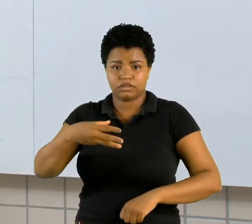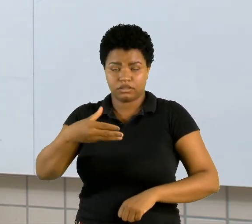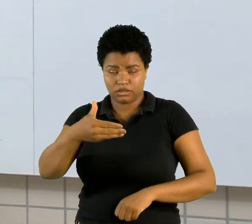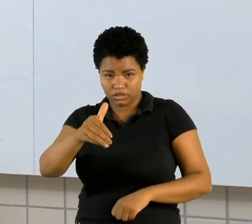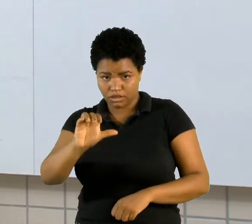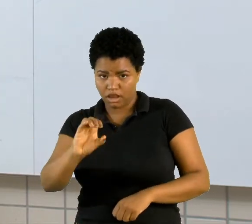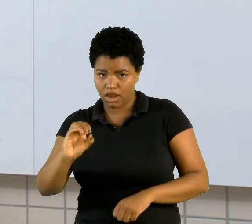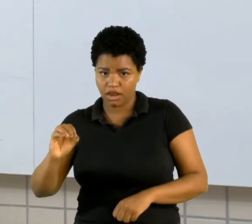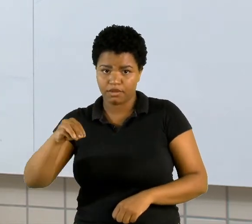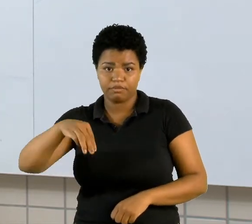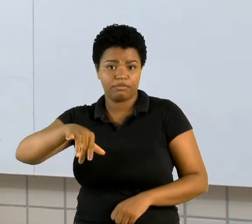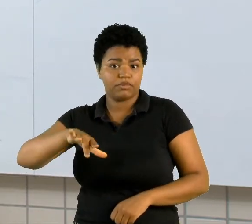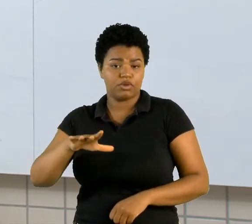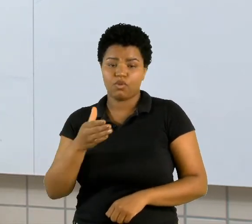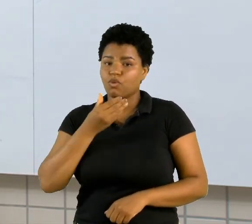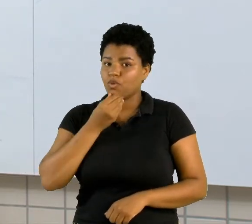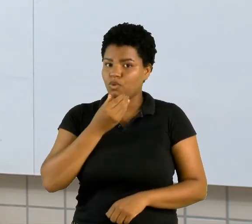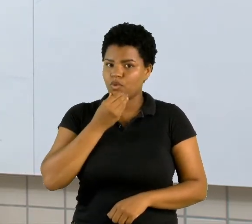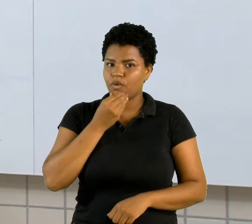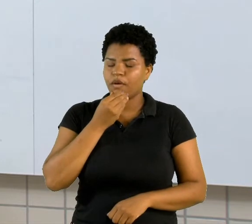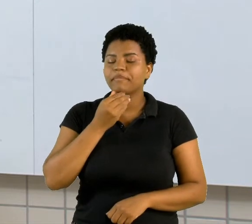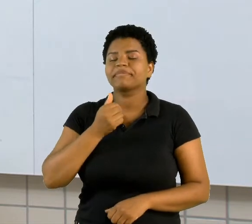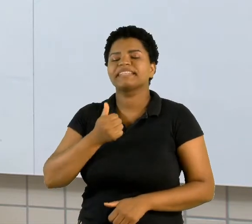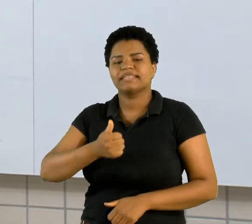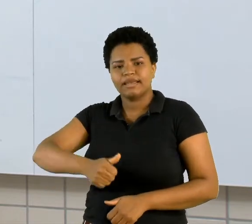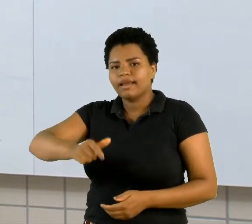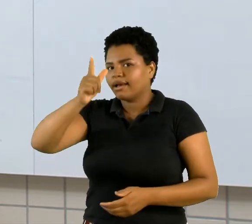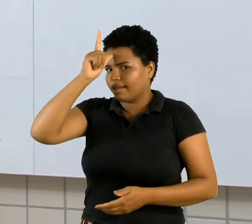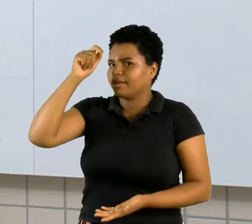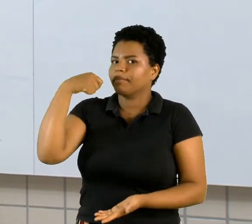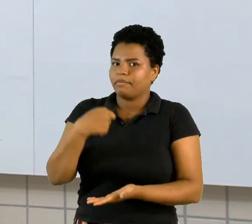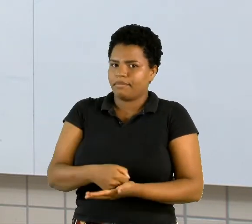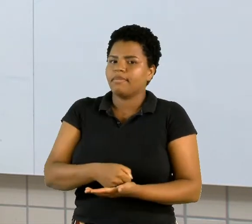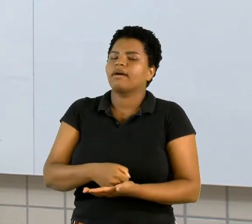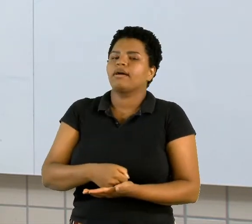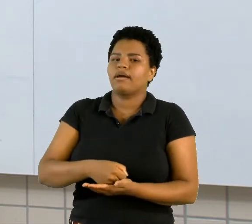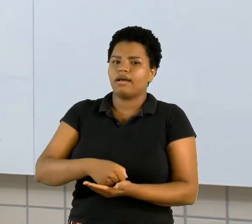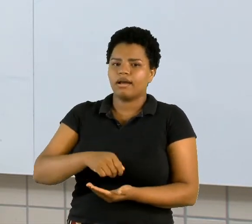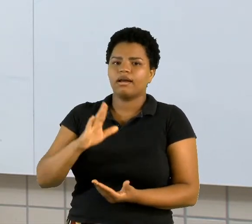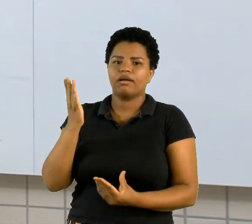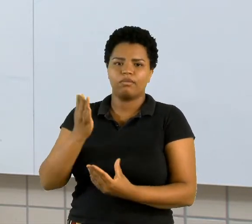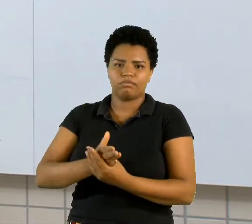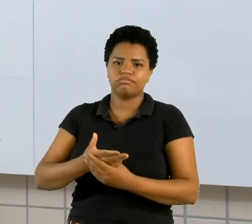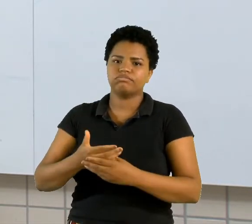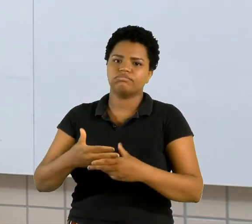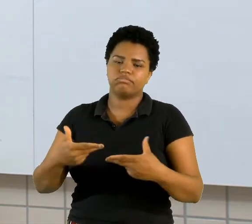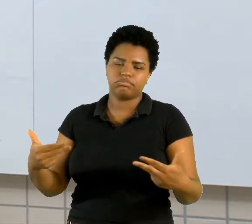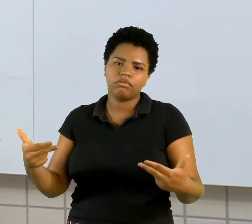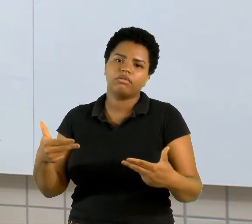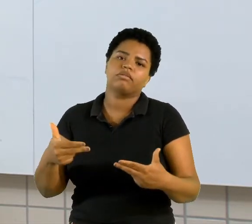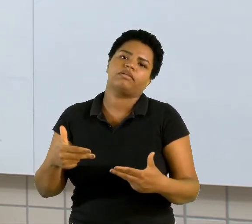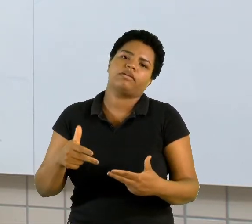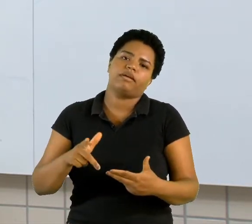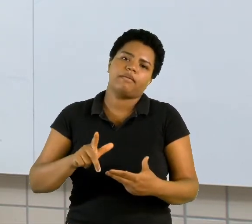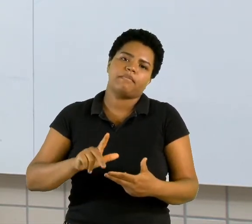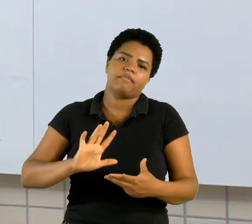deveria pagar indenizações para as nações vencedoras. E aí, nesse caso, as nações vencedoras seriam